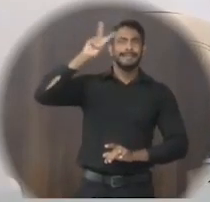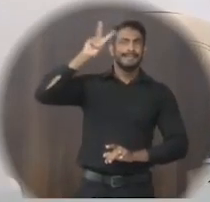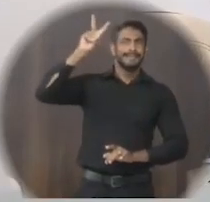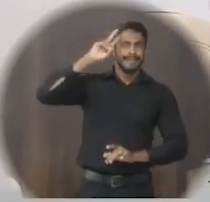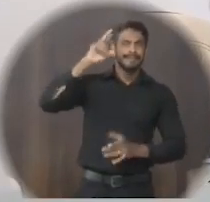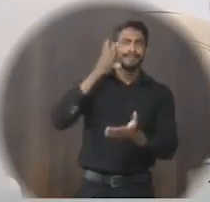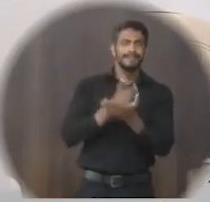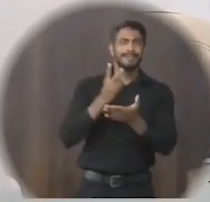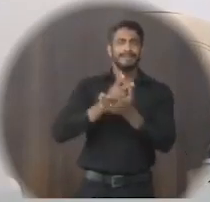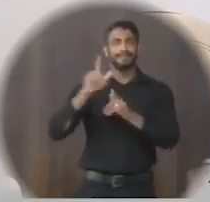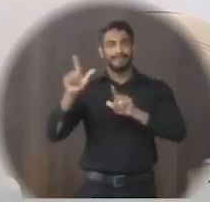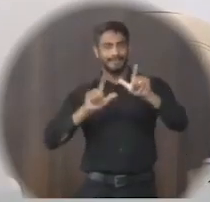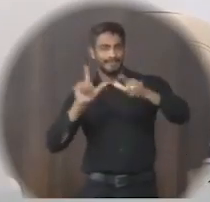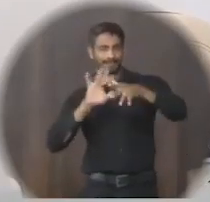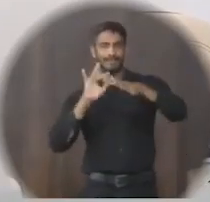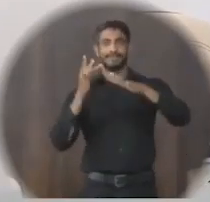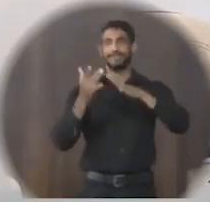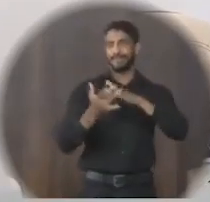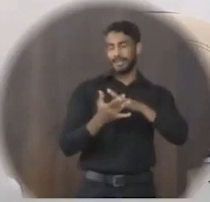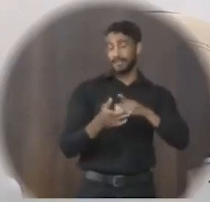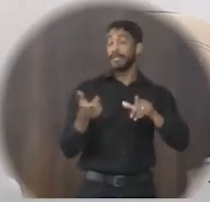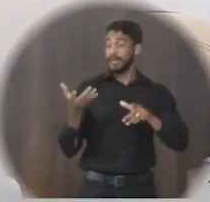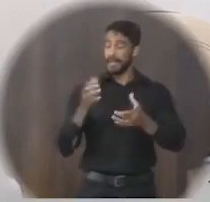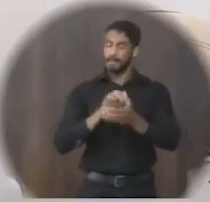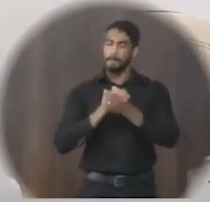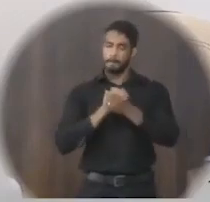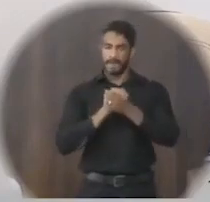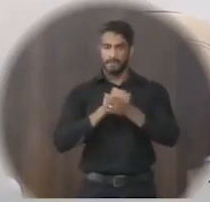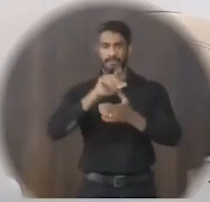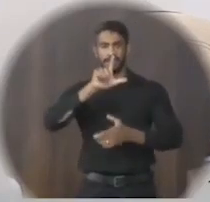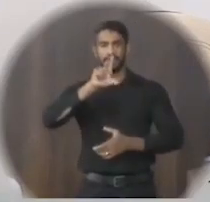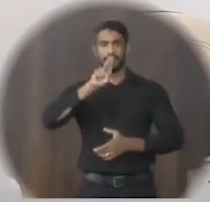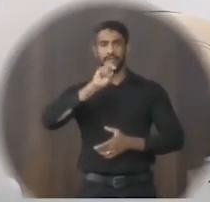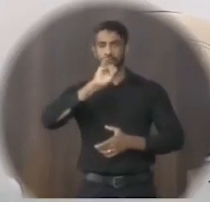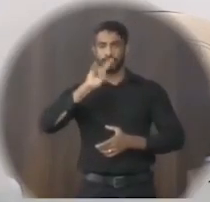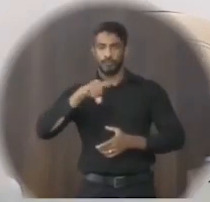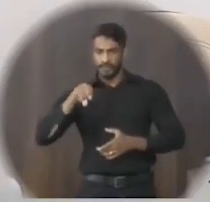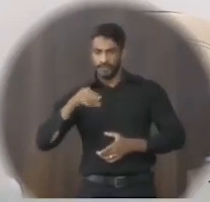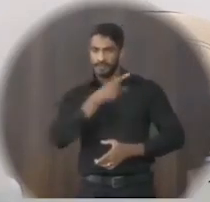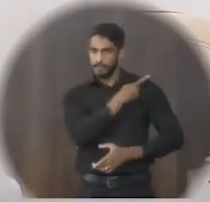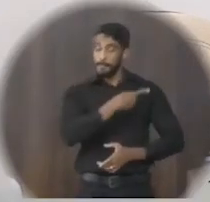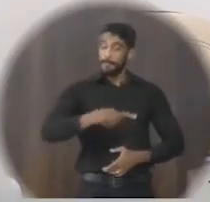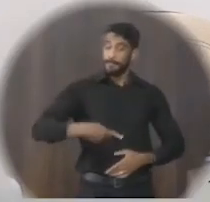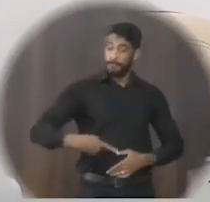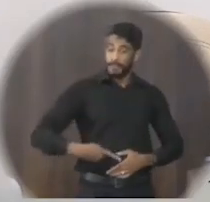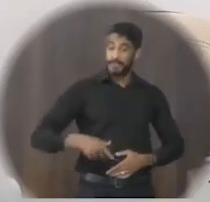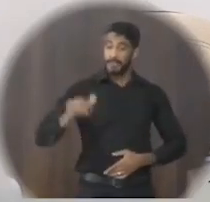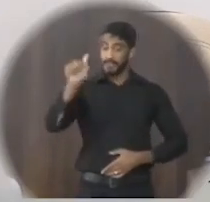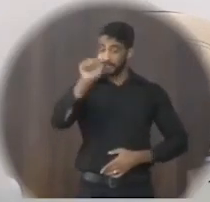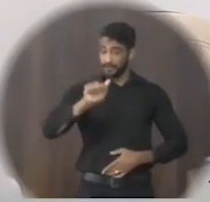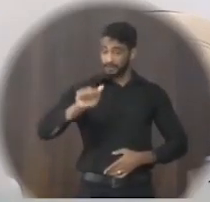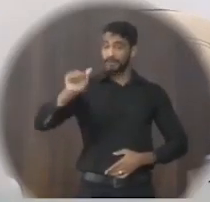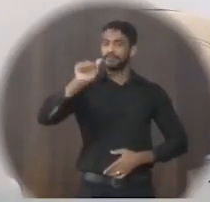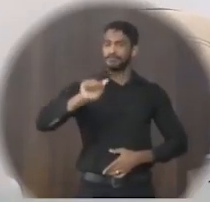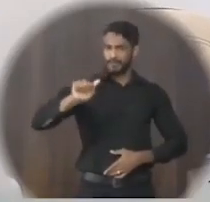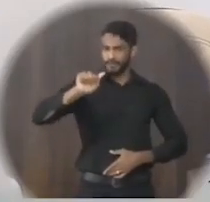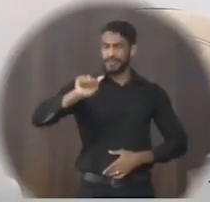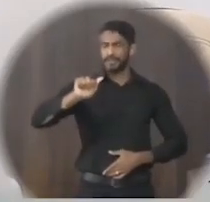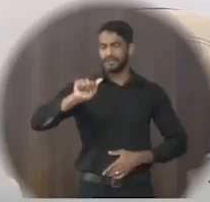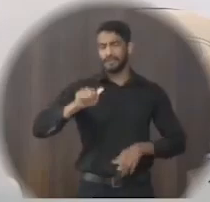pelas redes sociais. Quero parabenizar Luiz Carlos, presidente da associação,